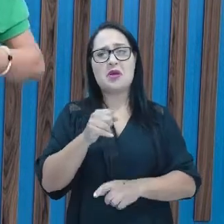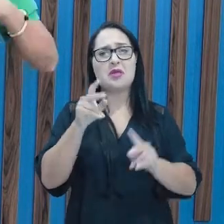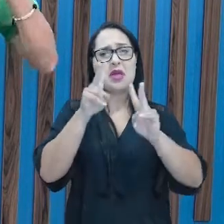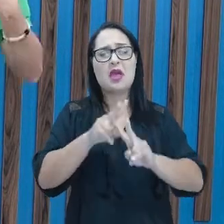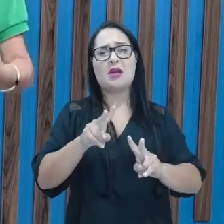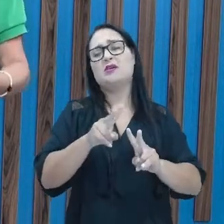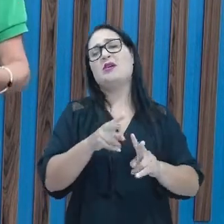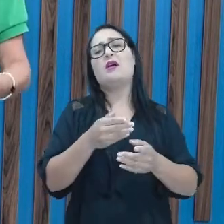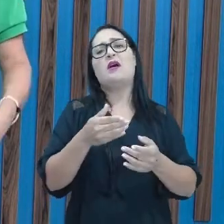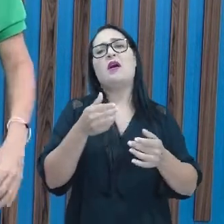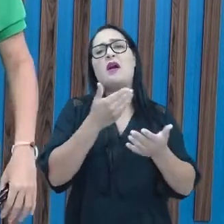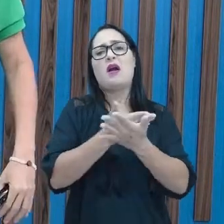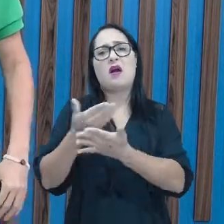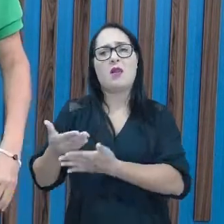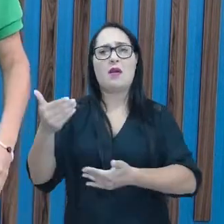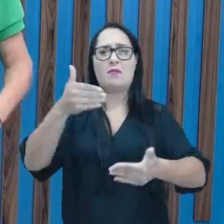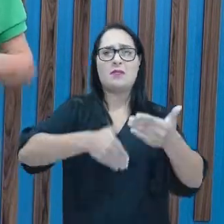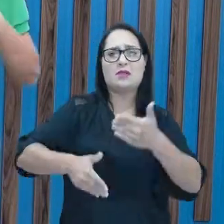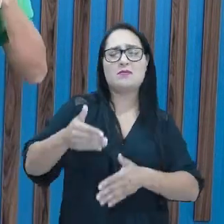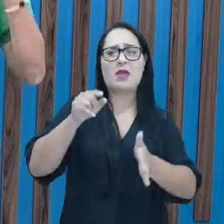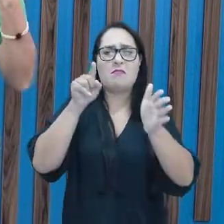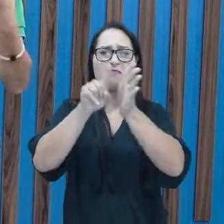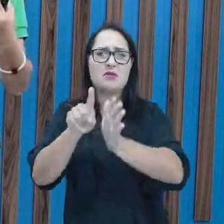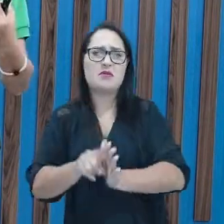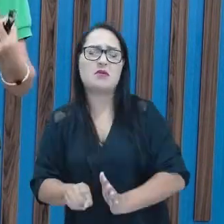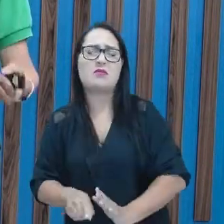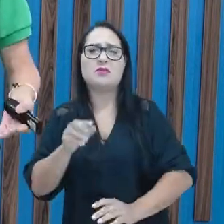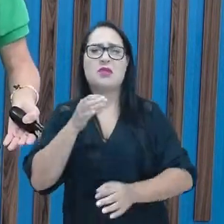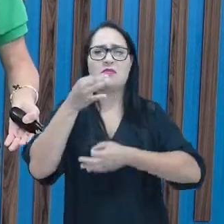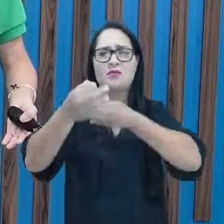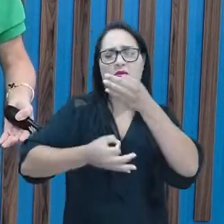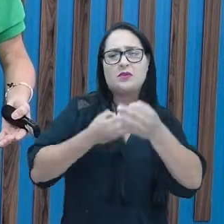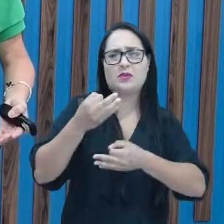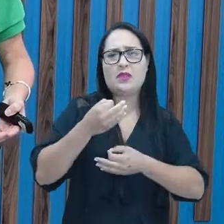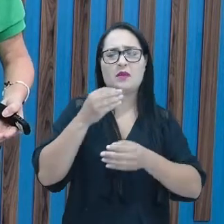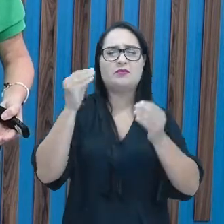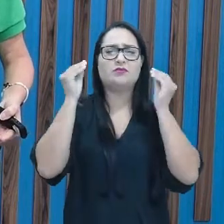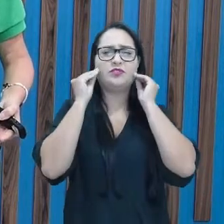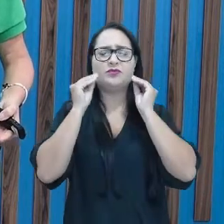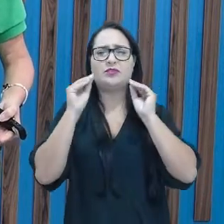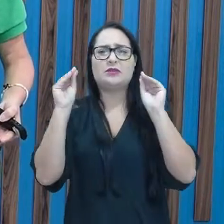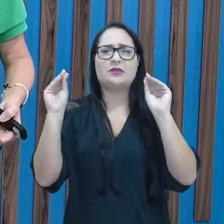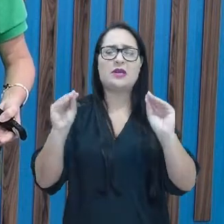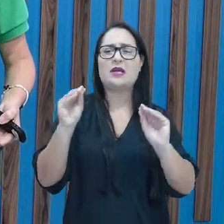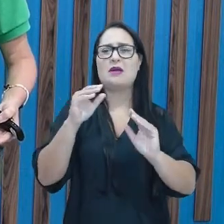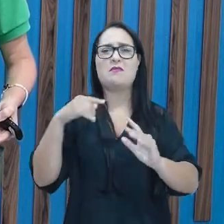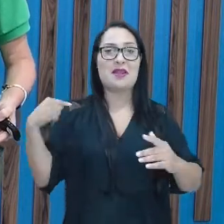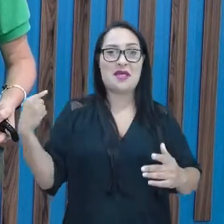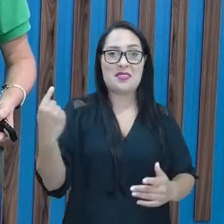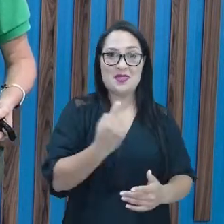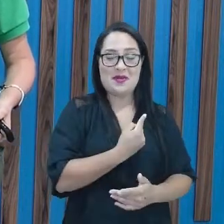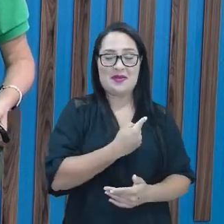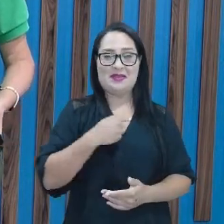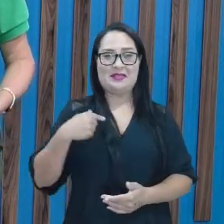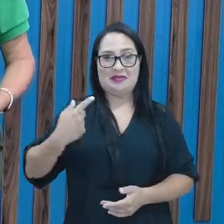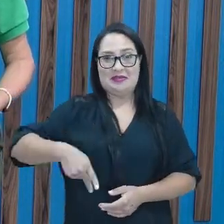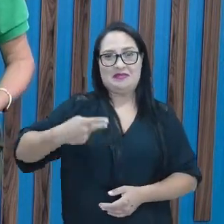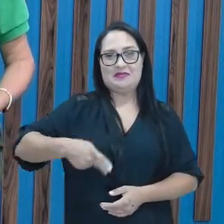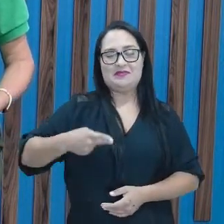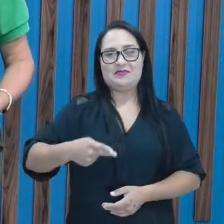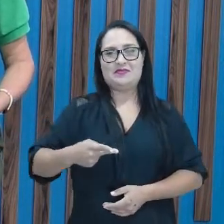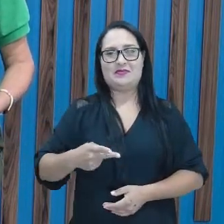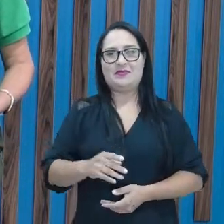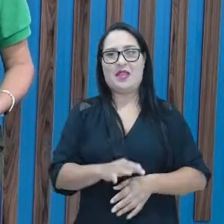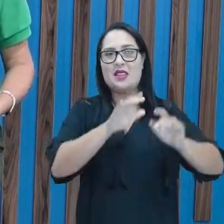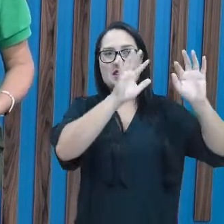aulas, participar, fazer perguntas, mandar sugestões, mandar beijão para a gente, tá certo? Conosco no